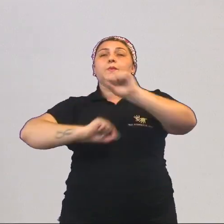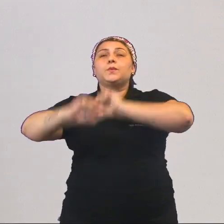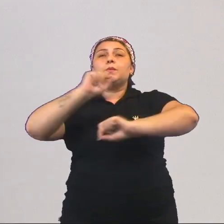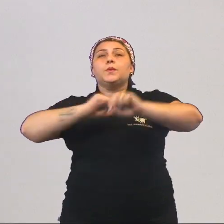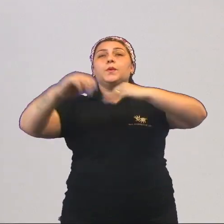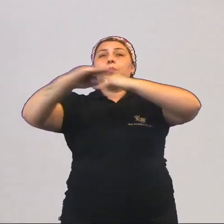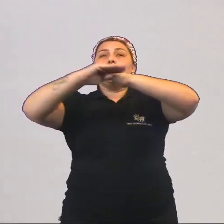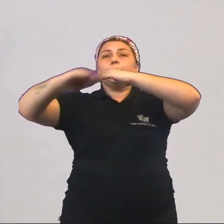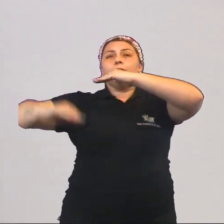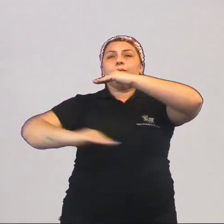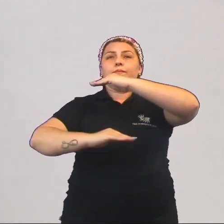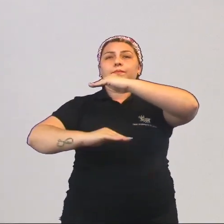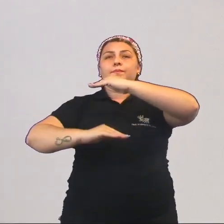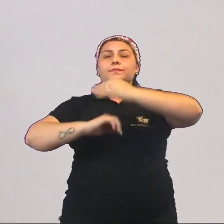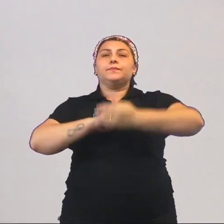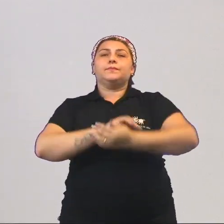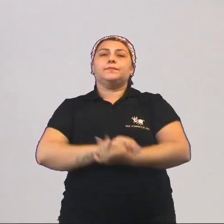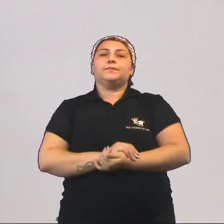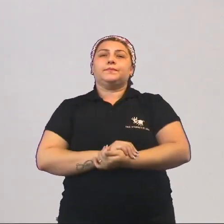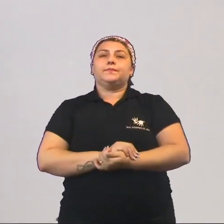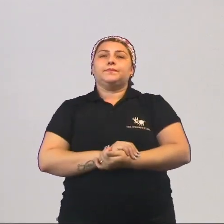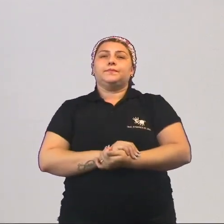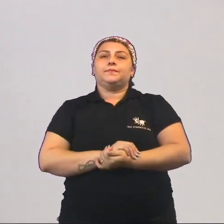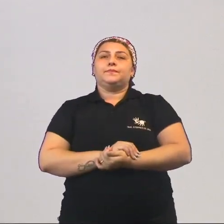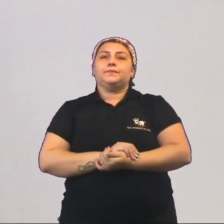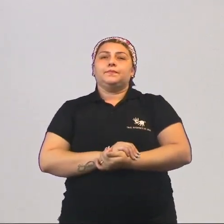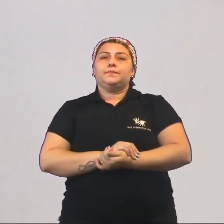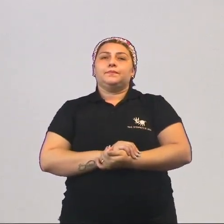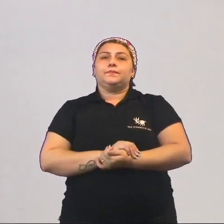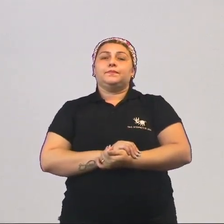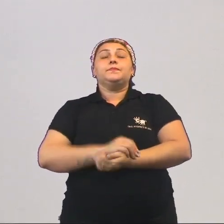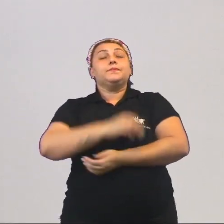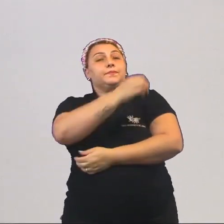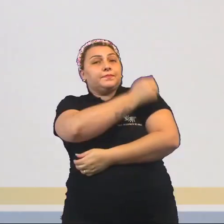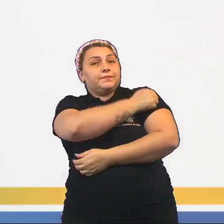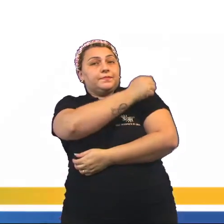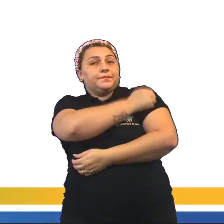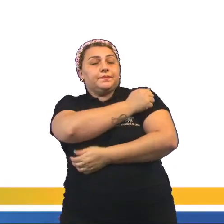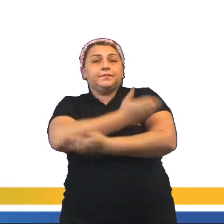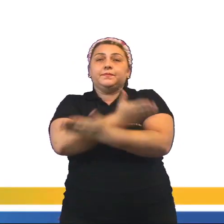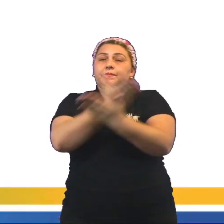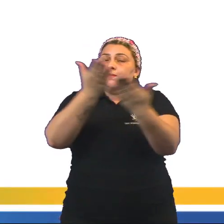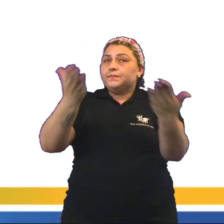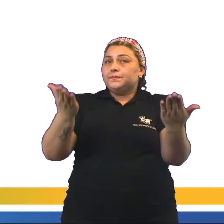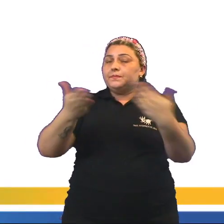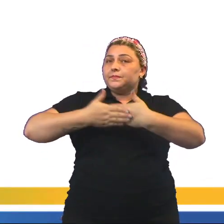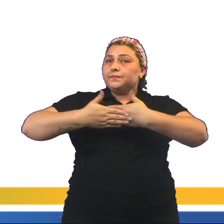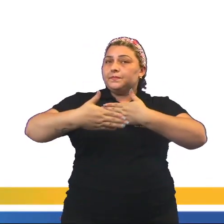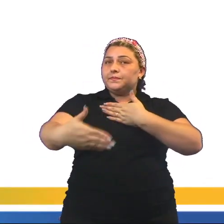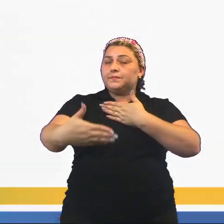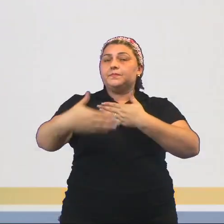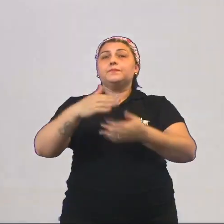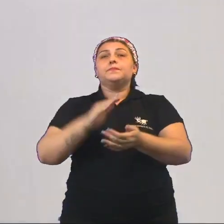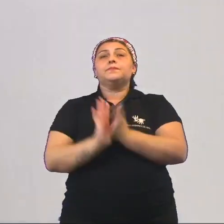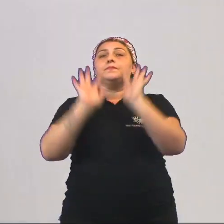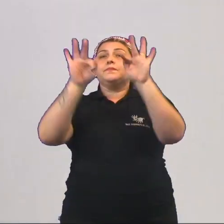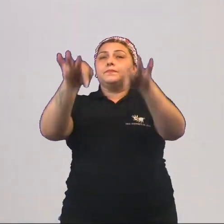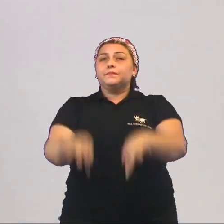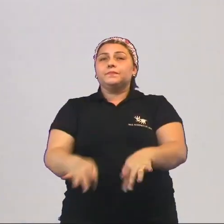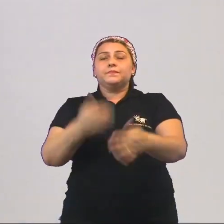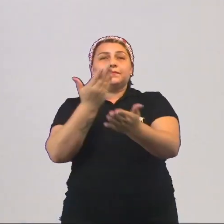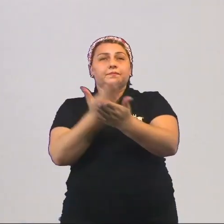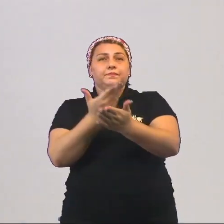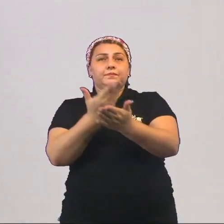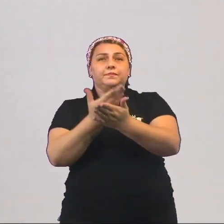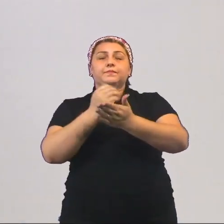desigualdade social. Prezados alunos e alunas, a partir deste momento eu finalizo